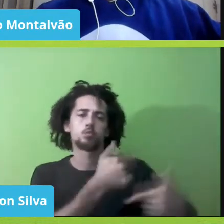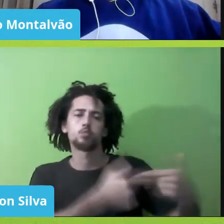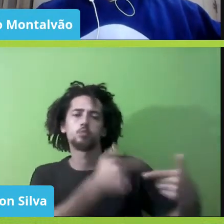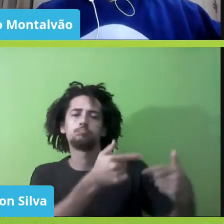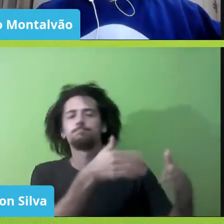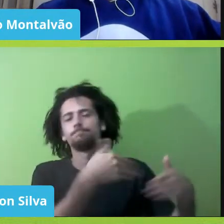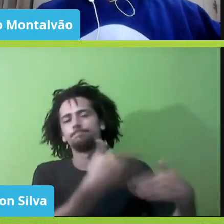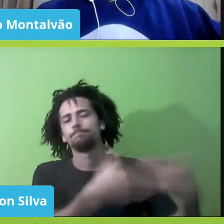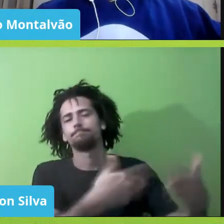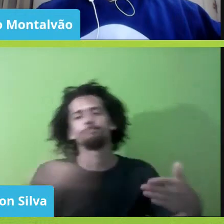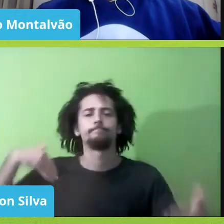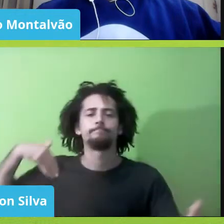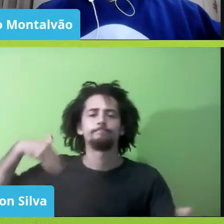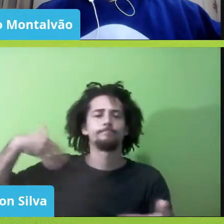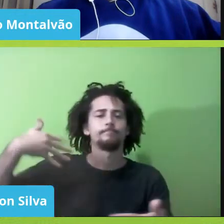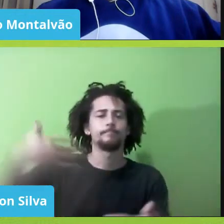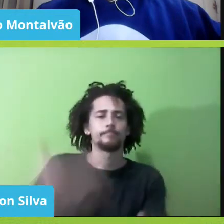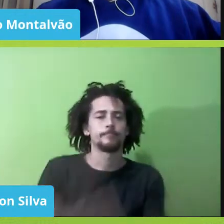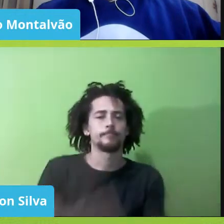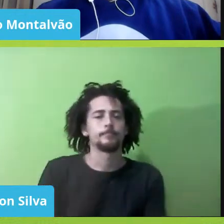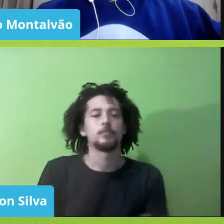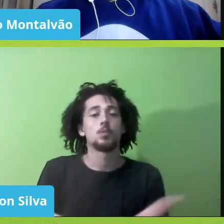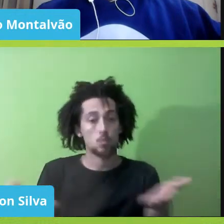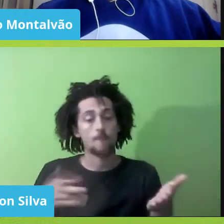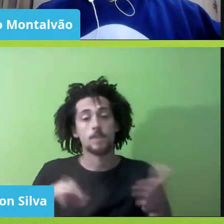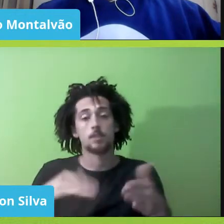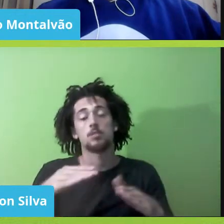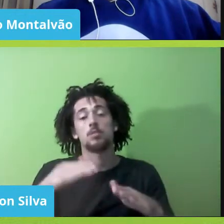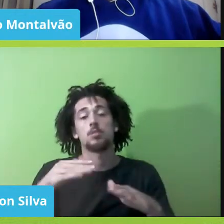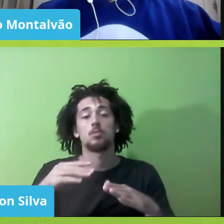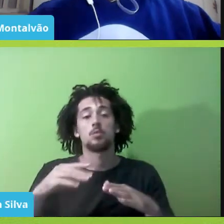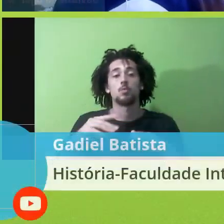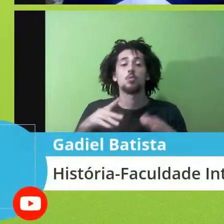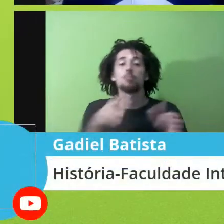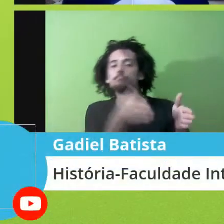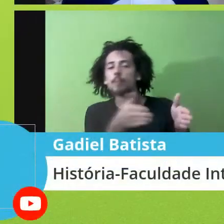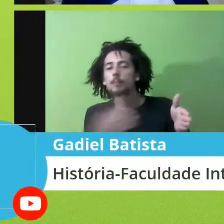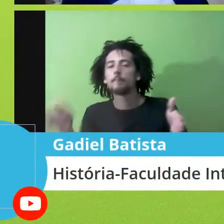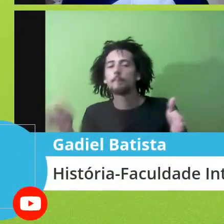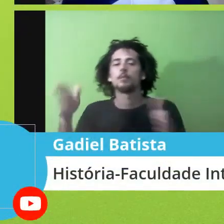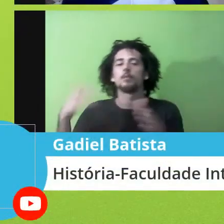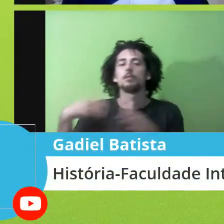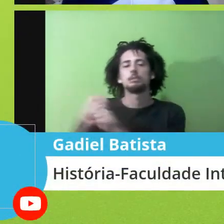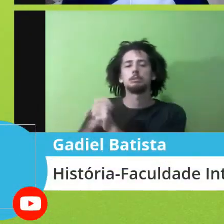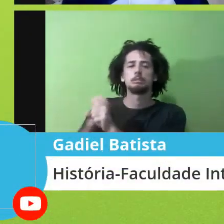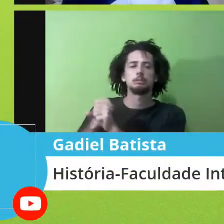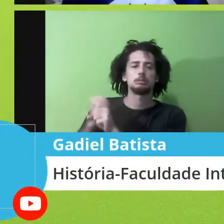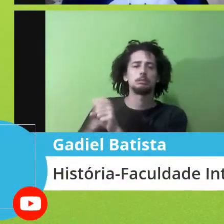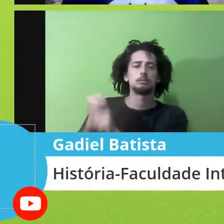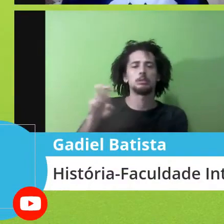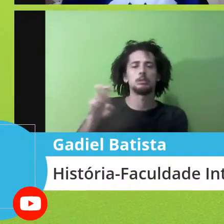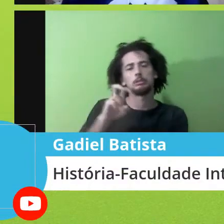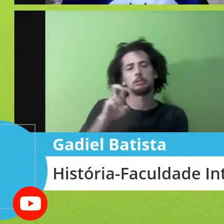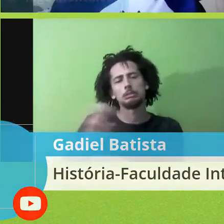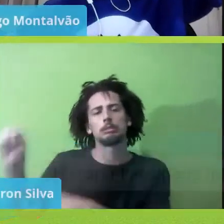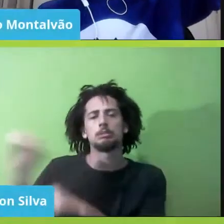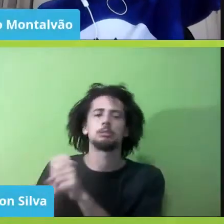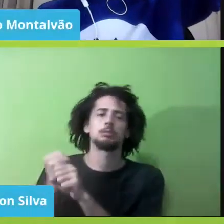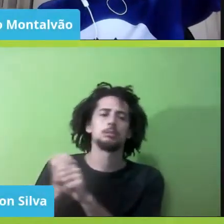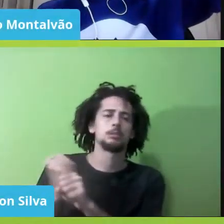se desenvolvendo ao longo desses 500 anos de muita dominação, lutas que foram